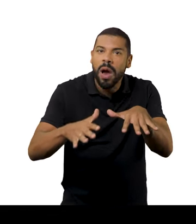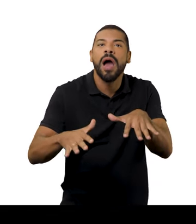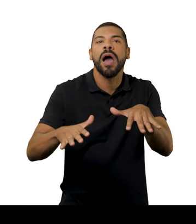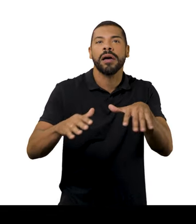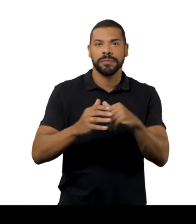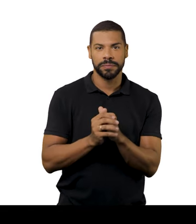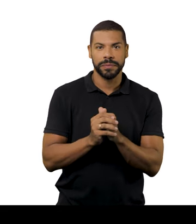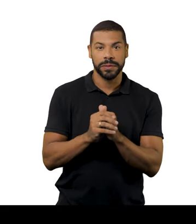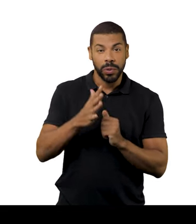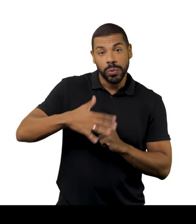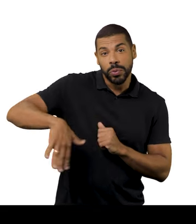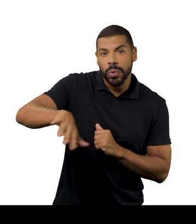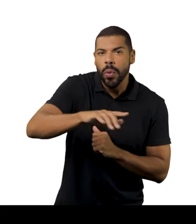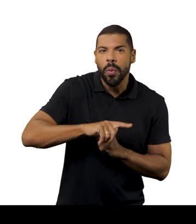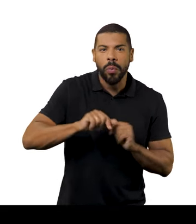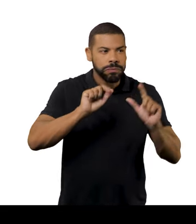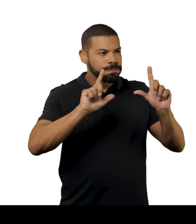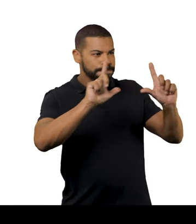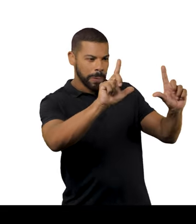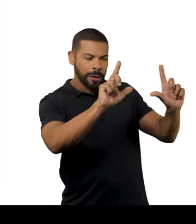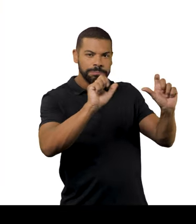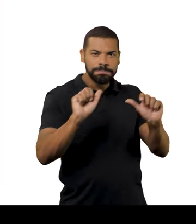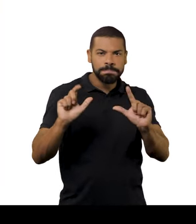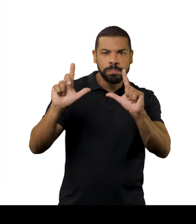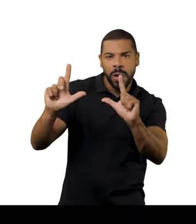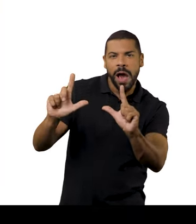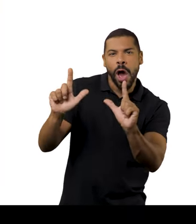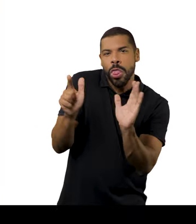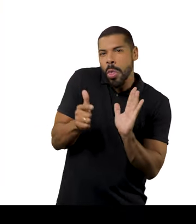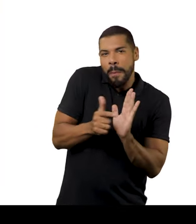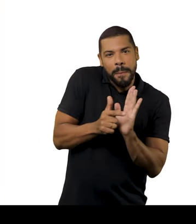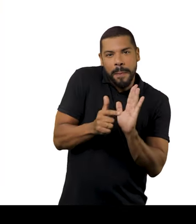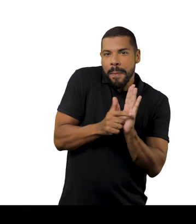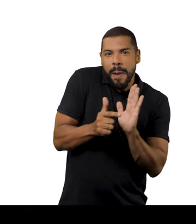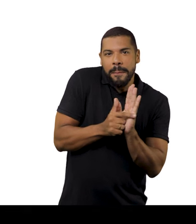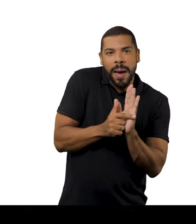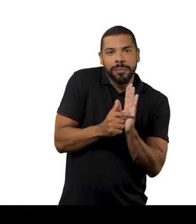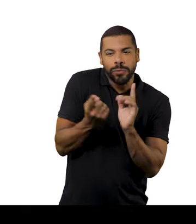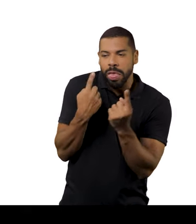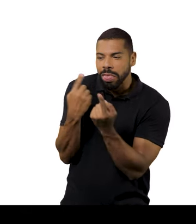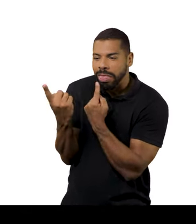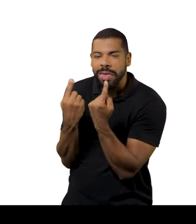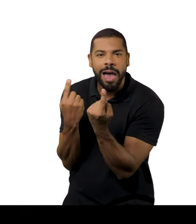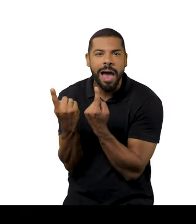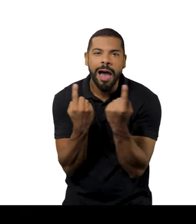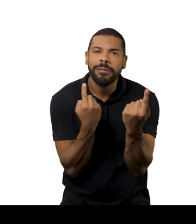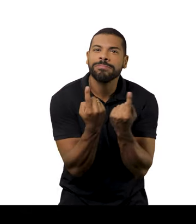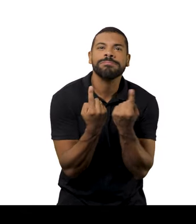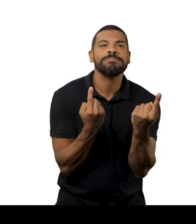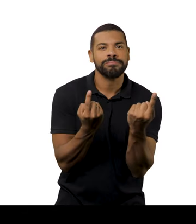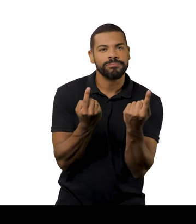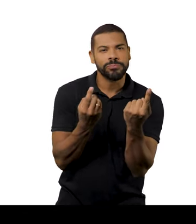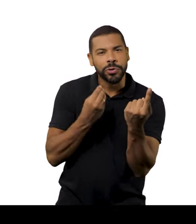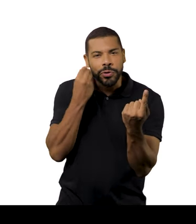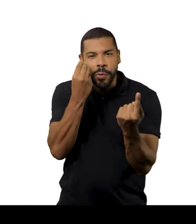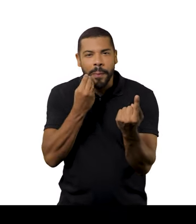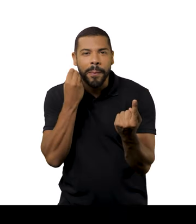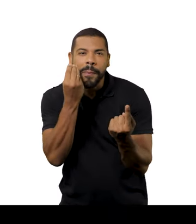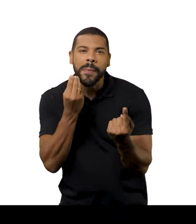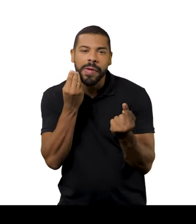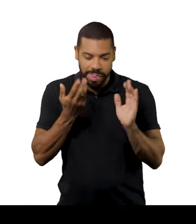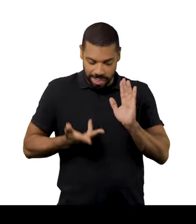mancha que escorre pela superfície da tela ou pela superfície do papel. Acho que a nossa conversa veio muito